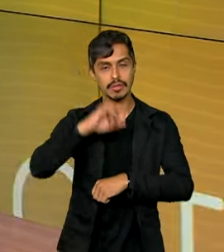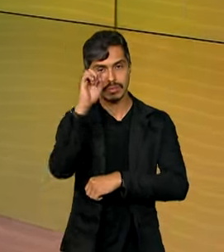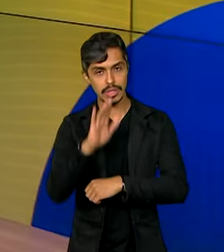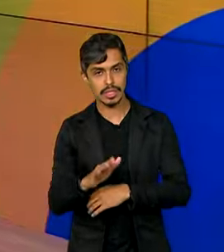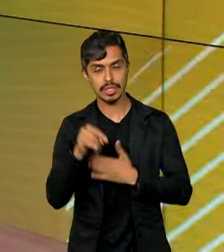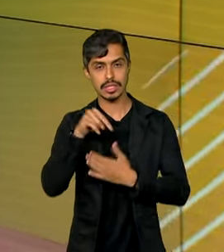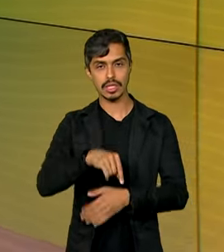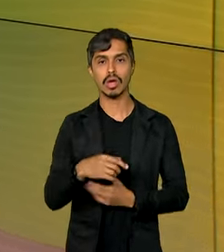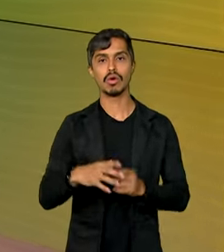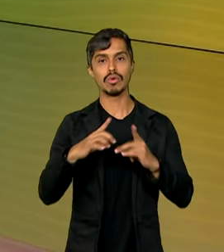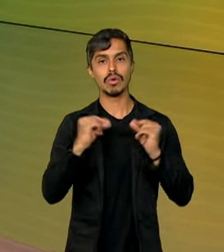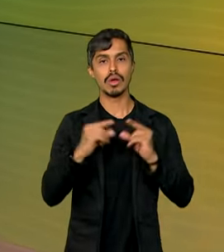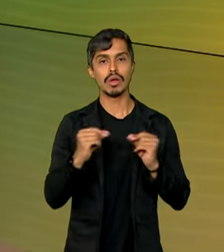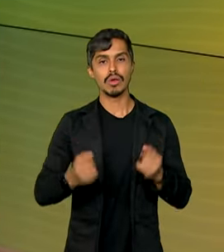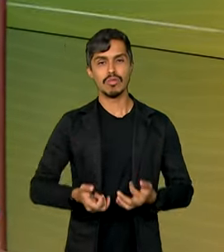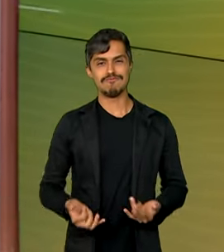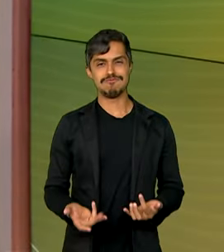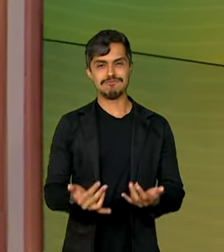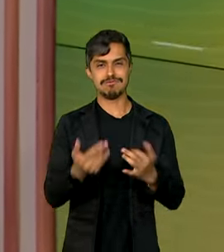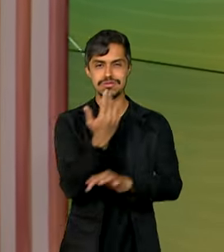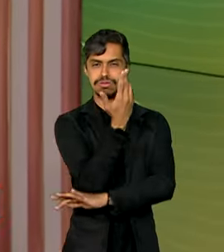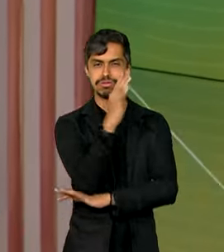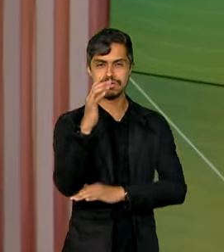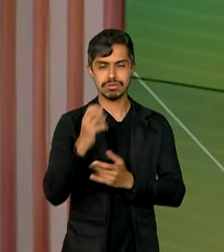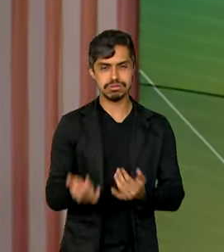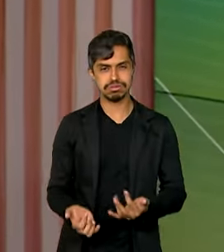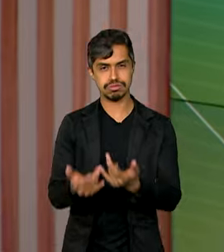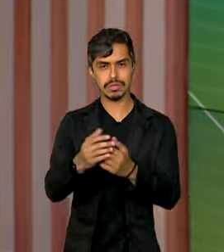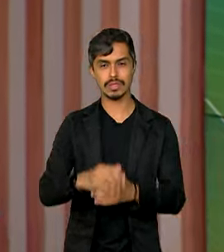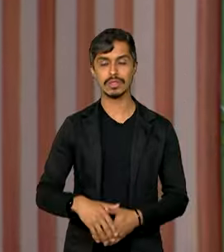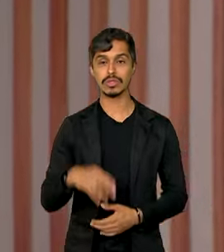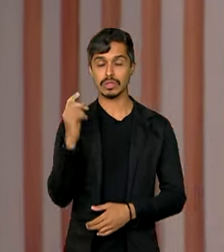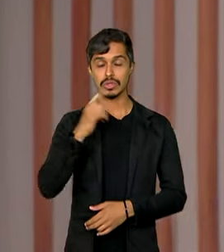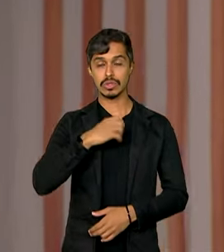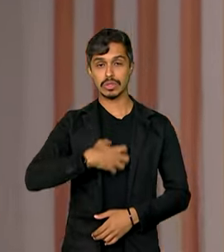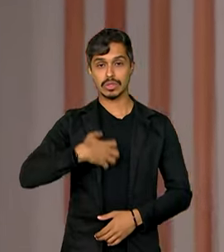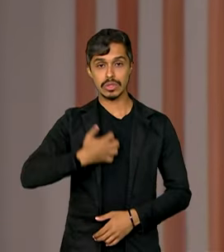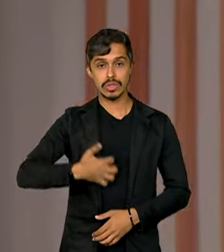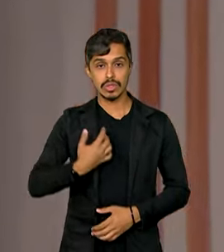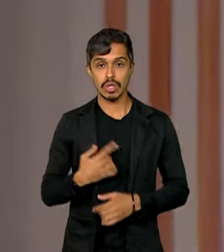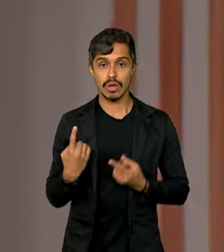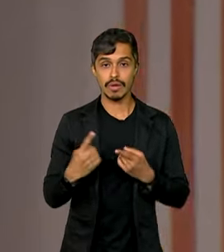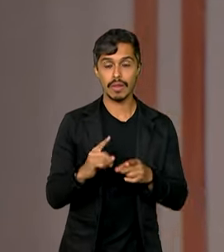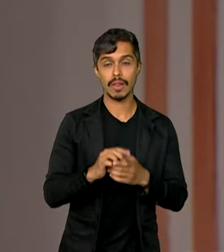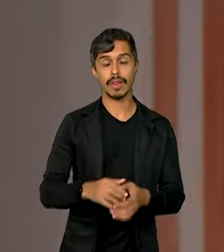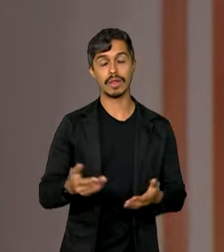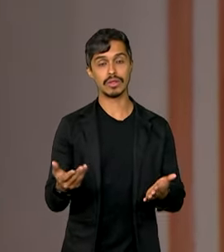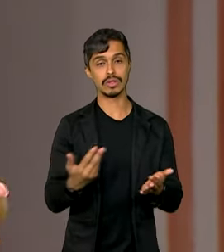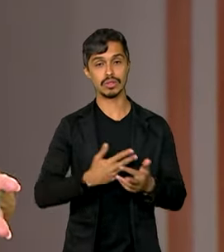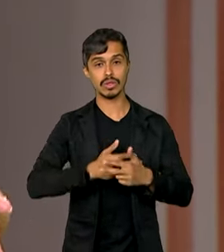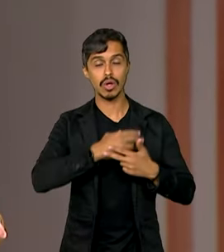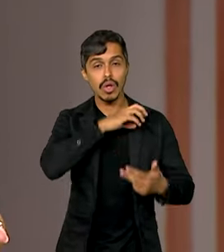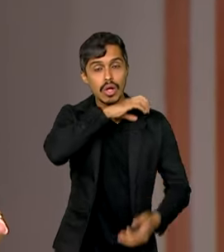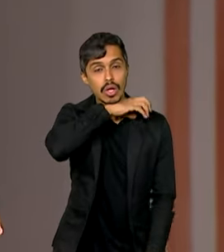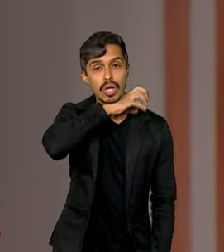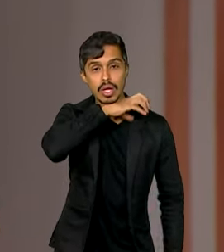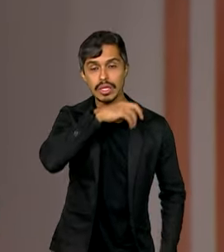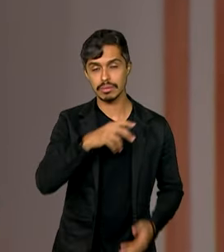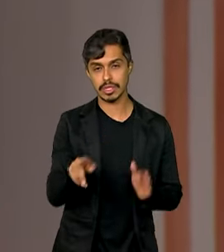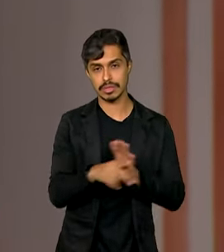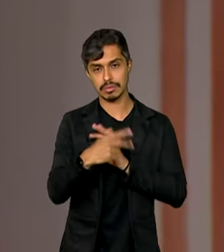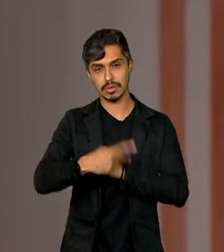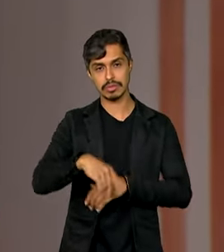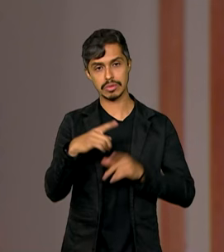destrói a vegetação e ameaça a fauna do Parque Nacional de Brasília. Para se ter uma ideia do tamanho da devastação,